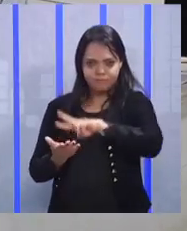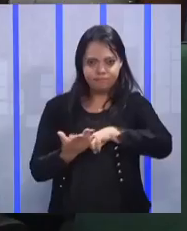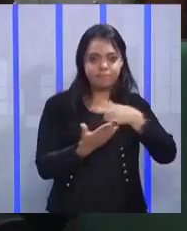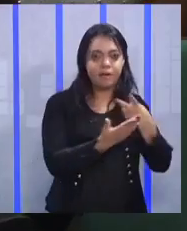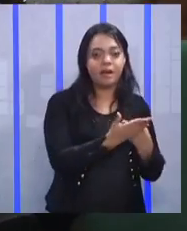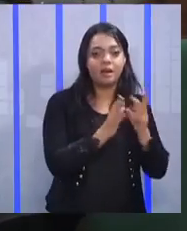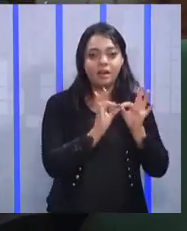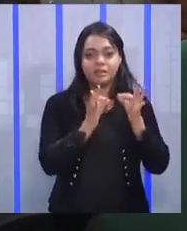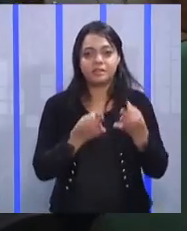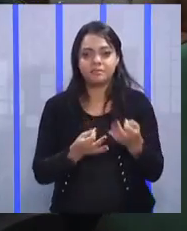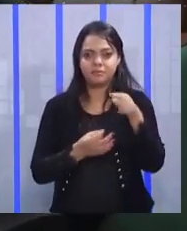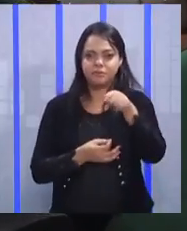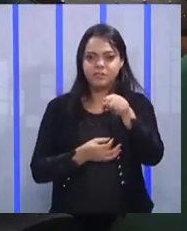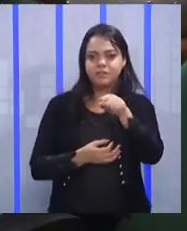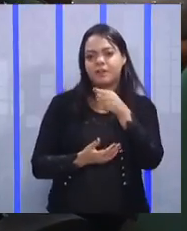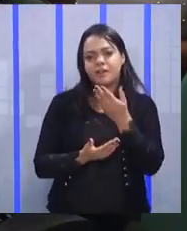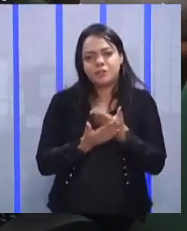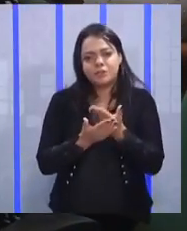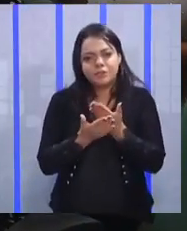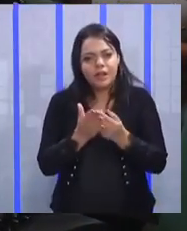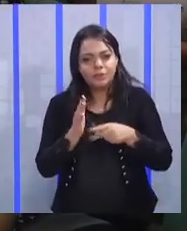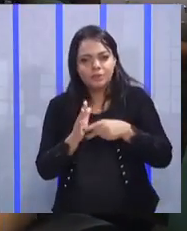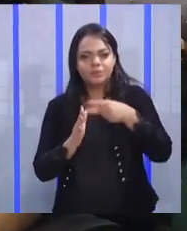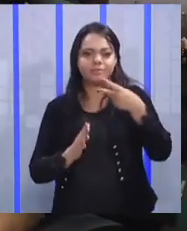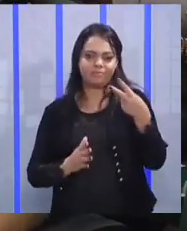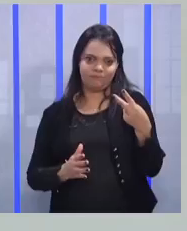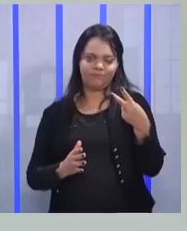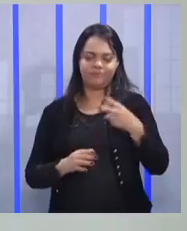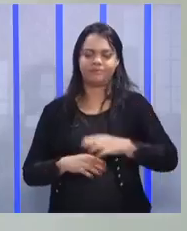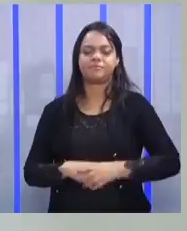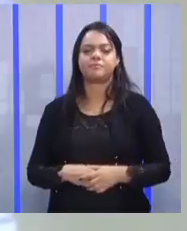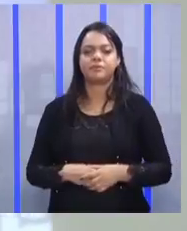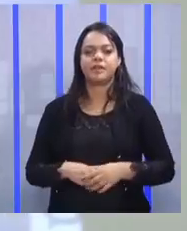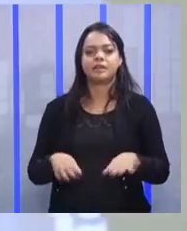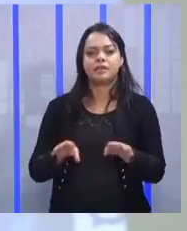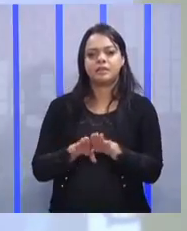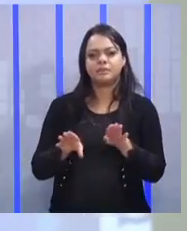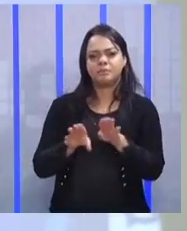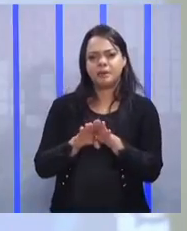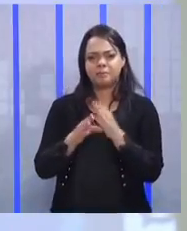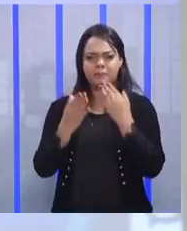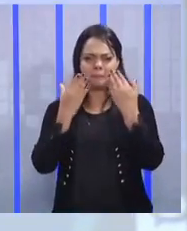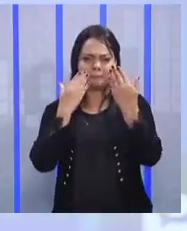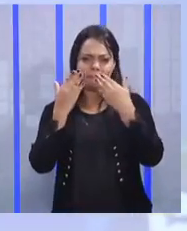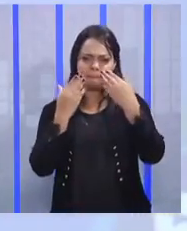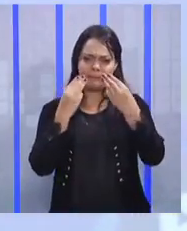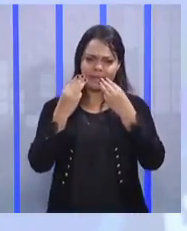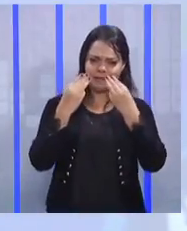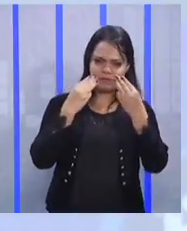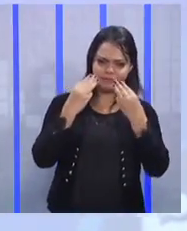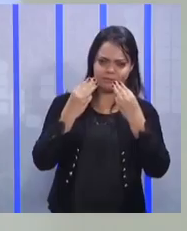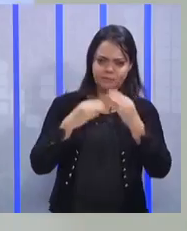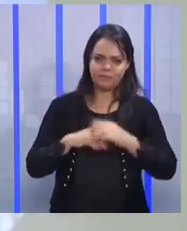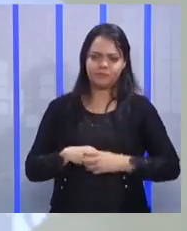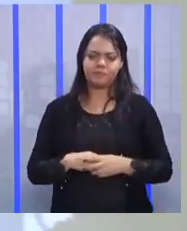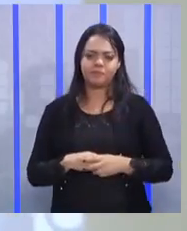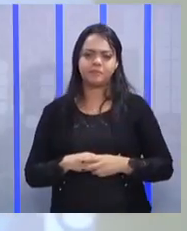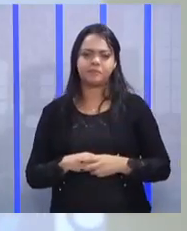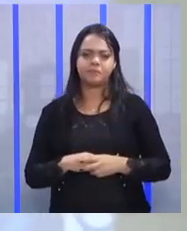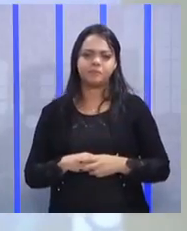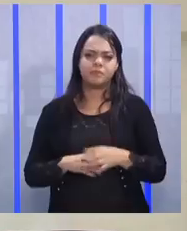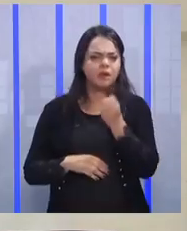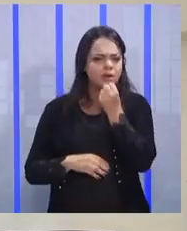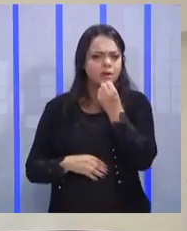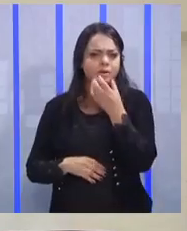lá de novo. Você vai estar estudando duas vezes mais. Parábolas e metáforas. Conta uma história. Quem